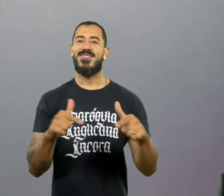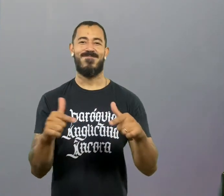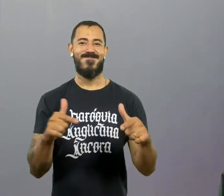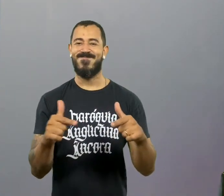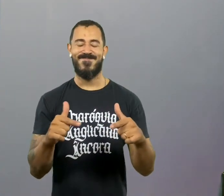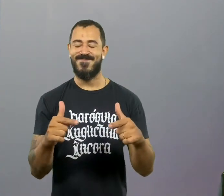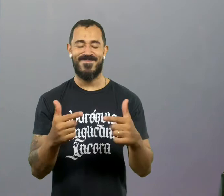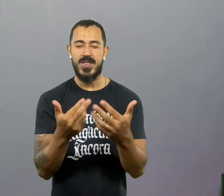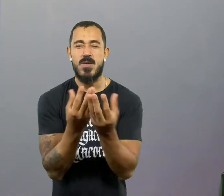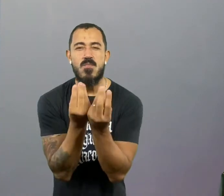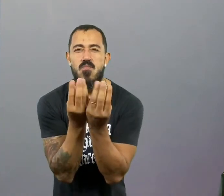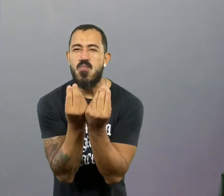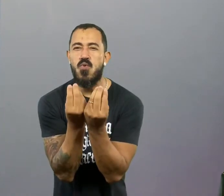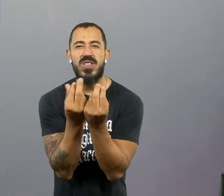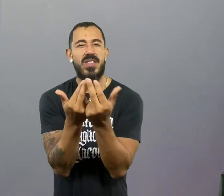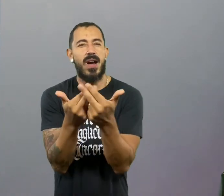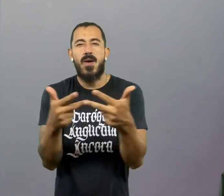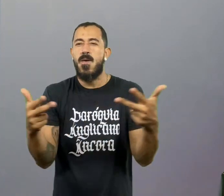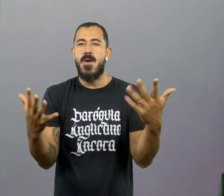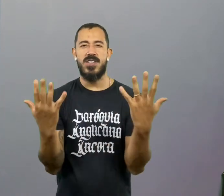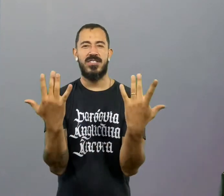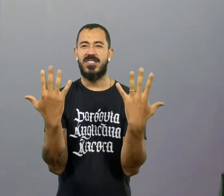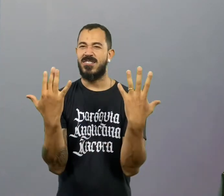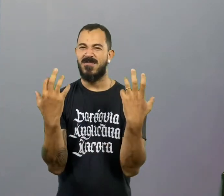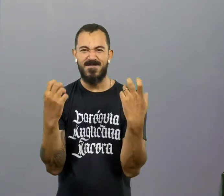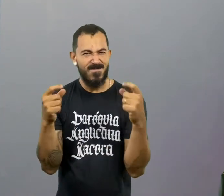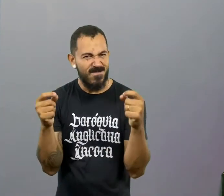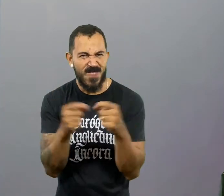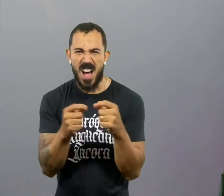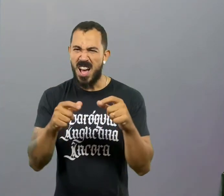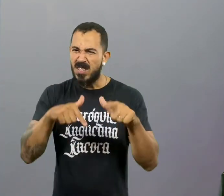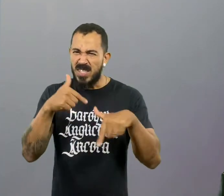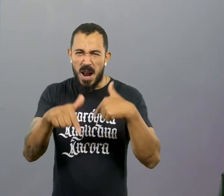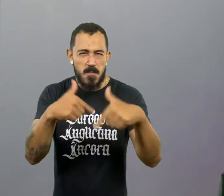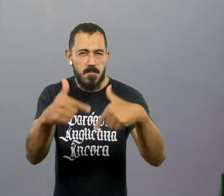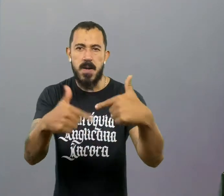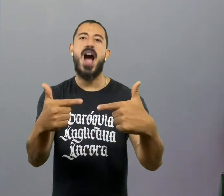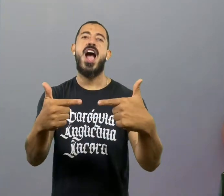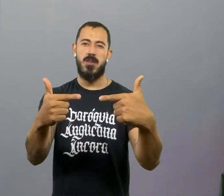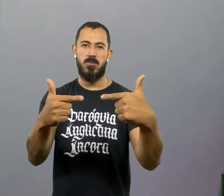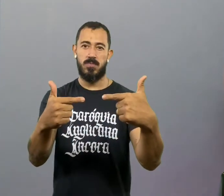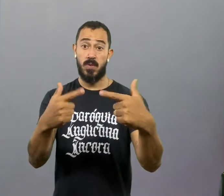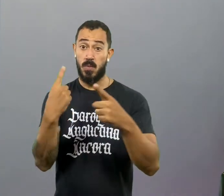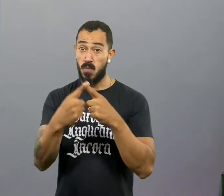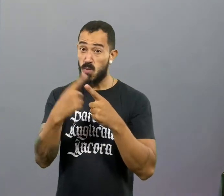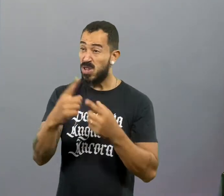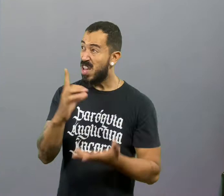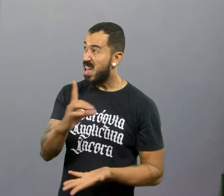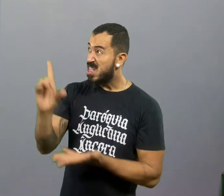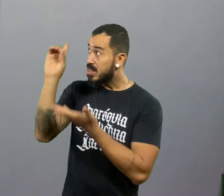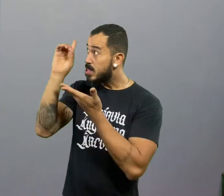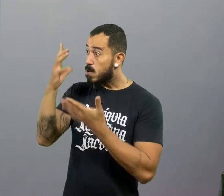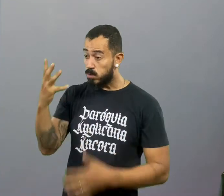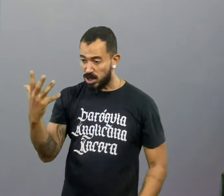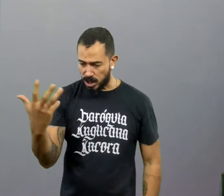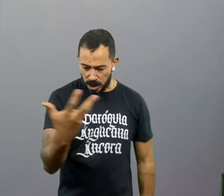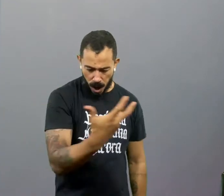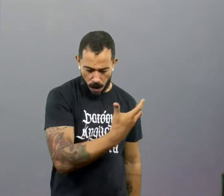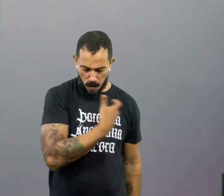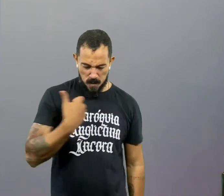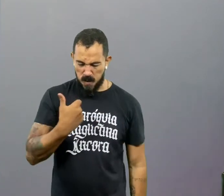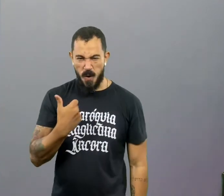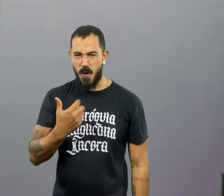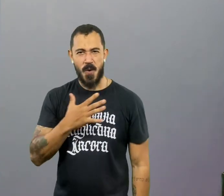cheias de frutos para oferecer a Deus. Sabe? Não para serem salvos, mas porque foram salvos. Eles estão